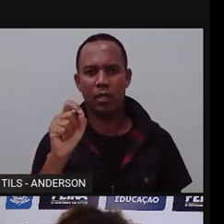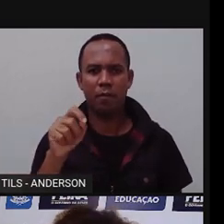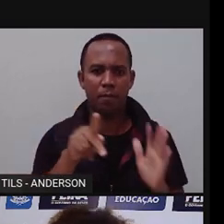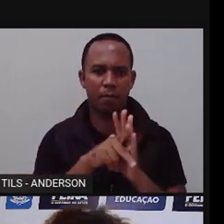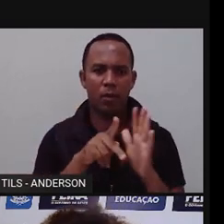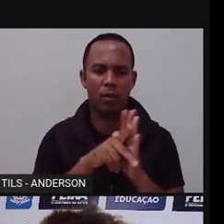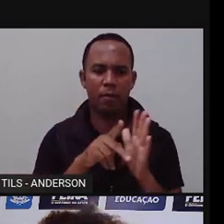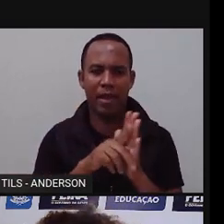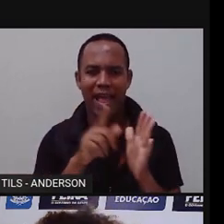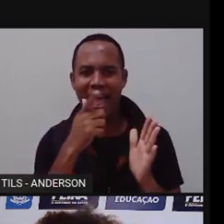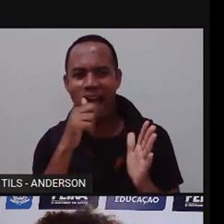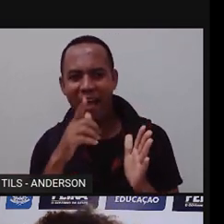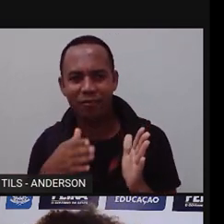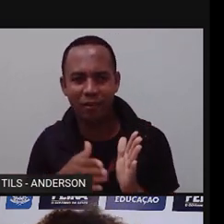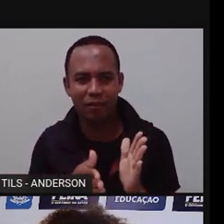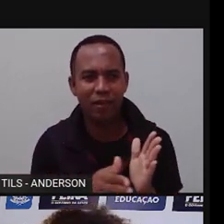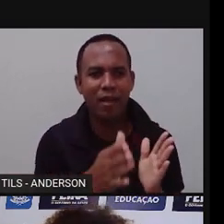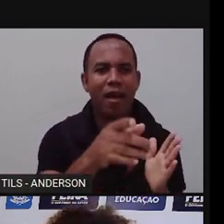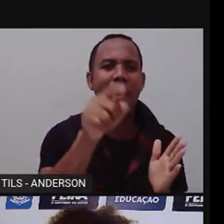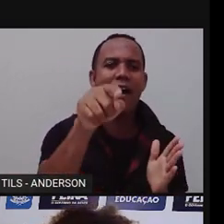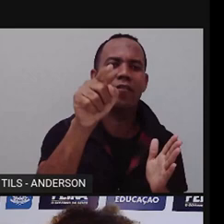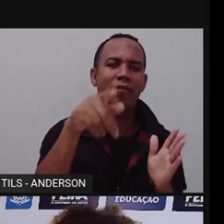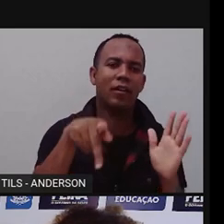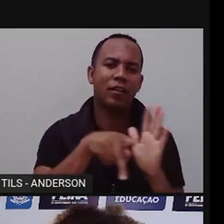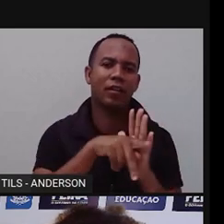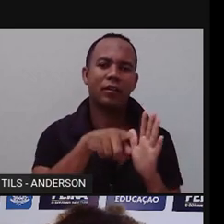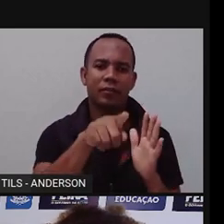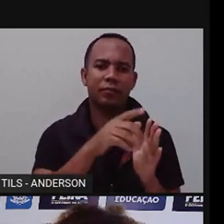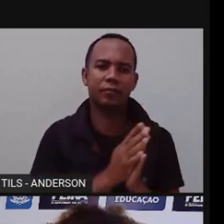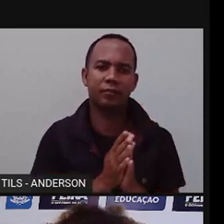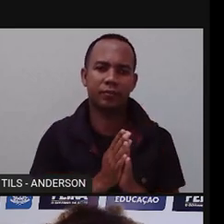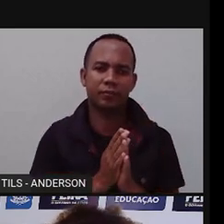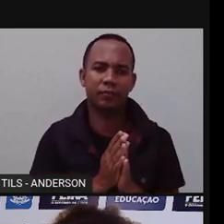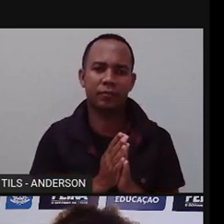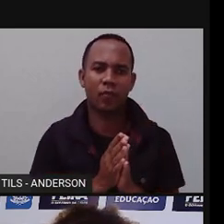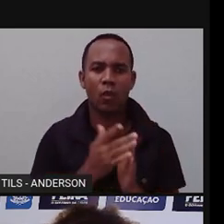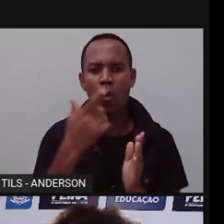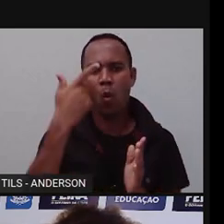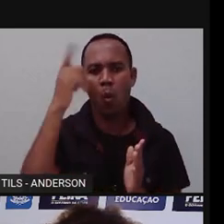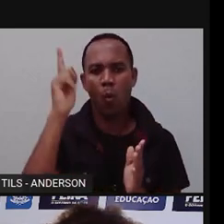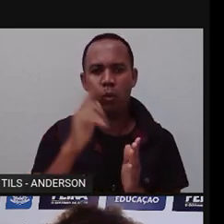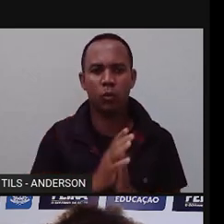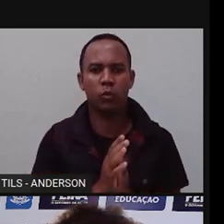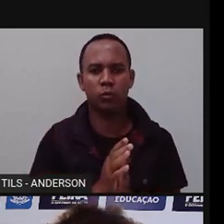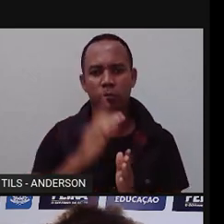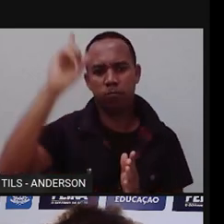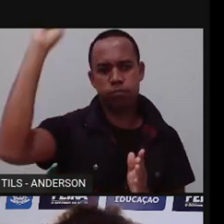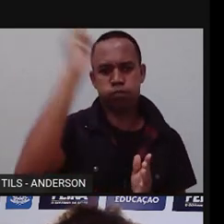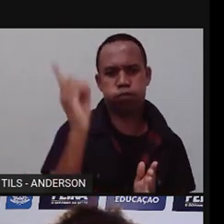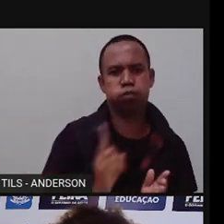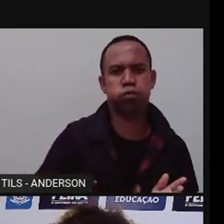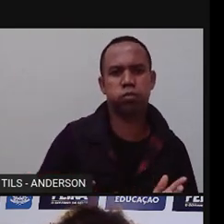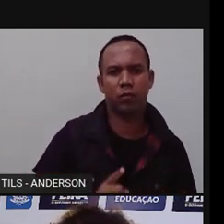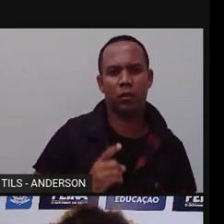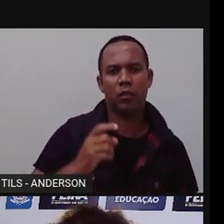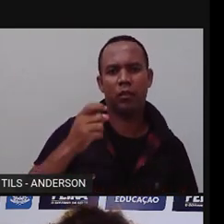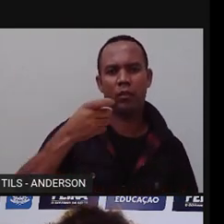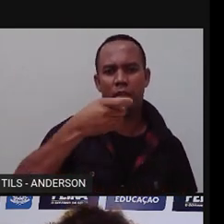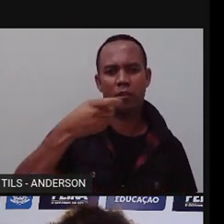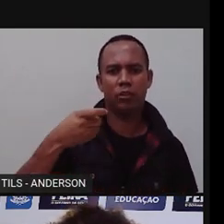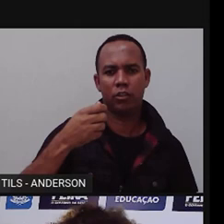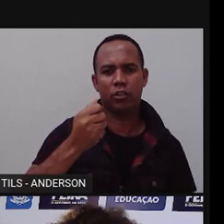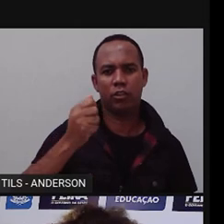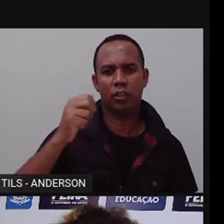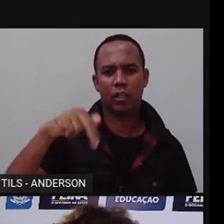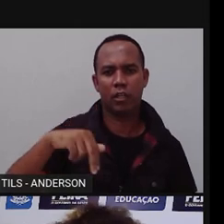a gente tem Santa Bárbara e a entidade correspondente, certo? Xangô, o Senhor dos Raios e Tempestades, foi representado por